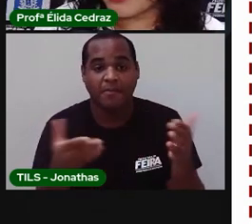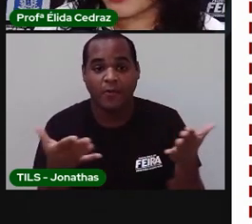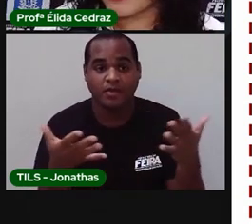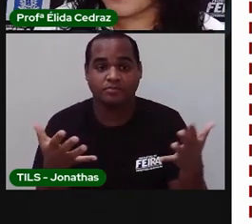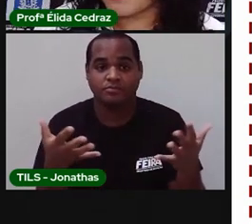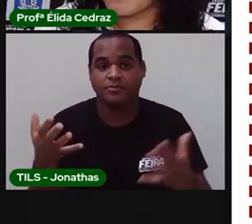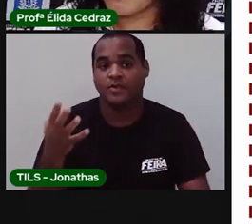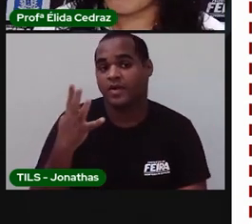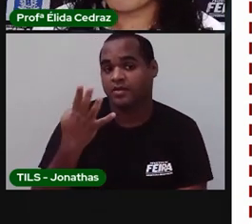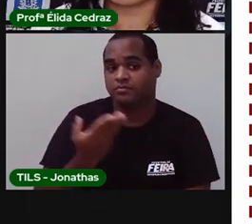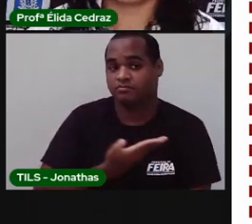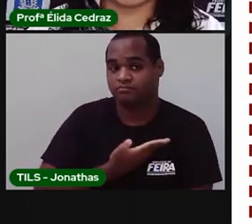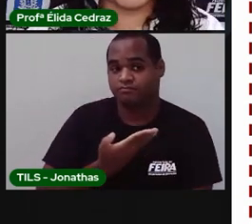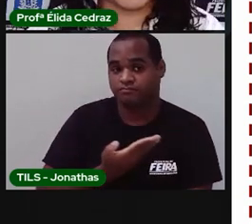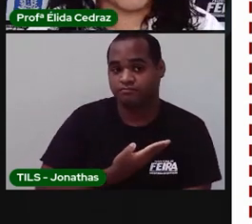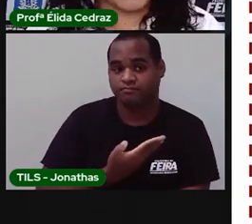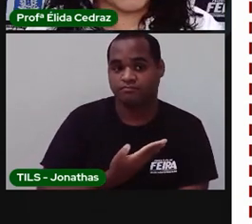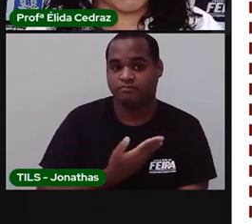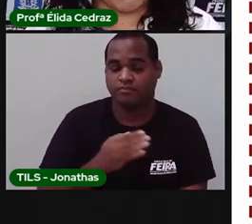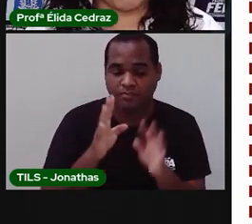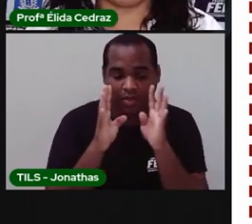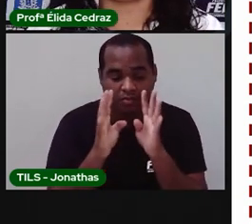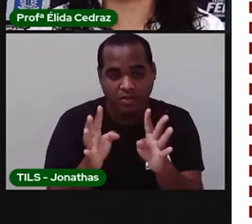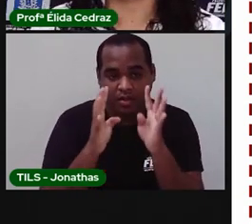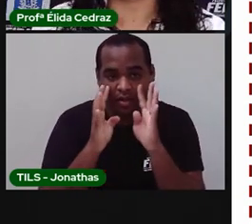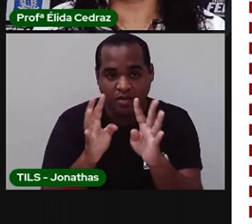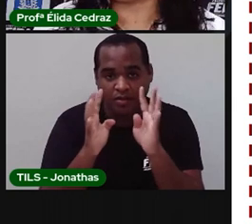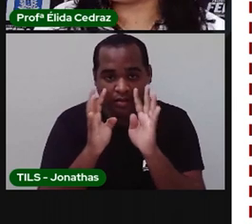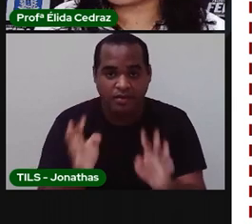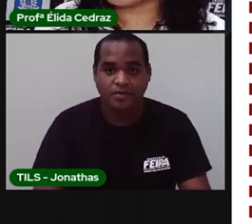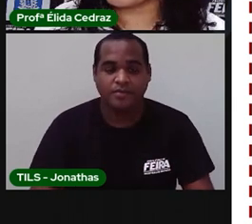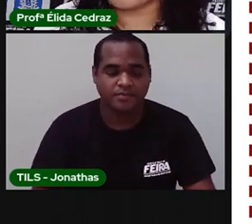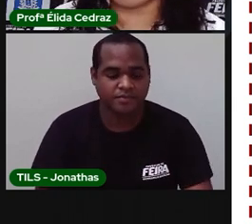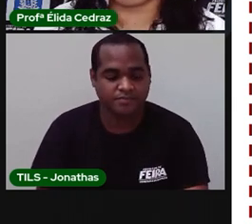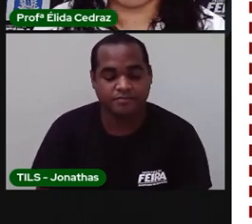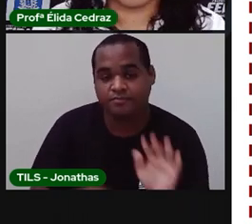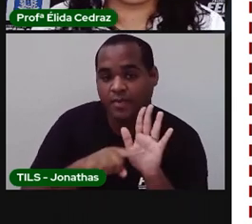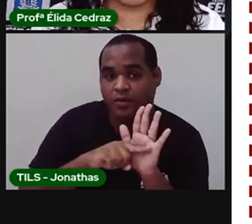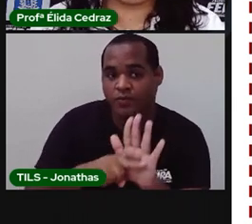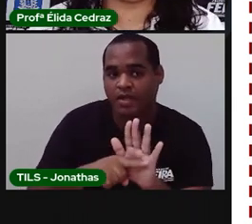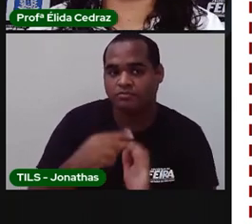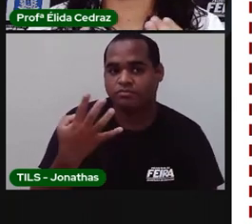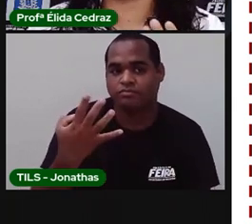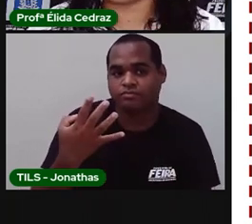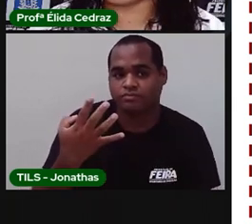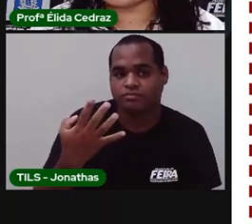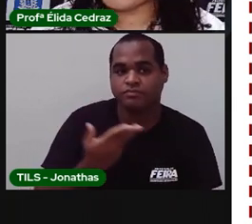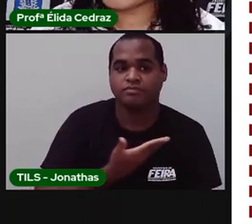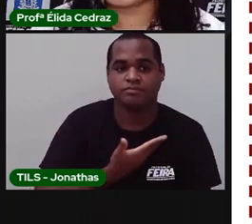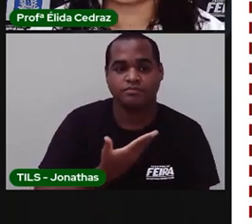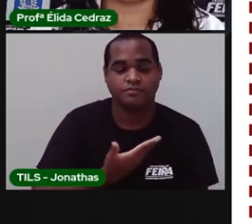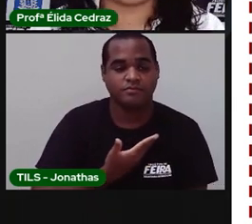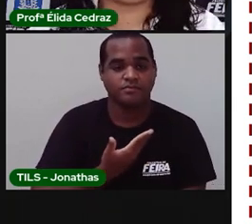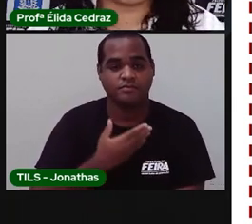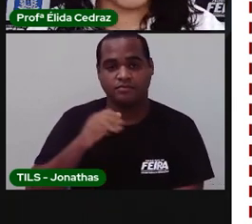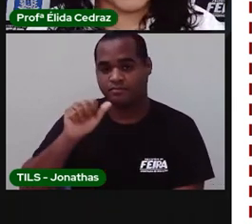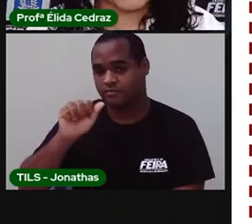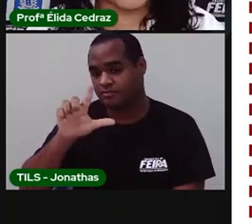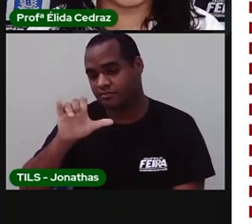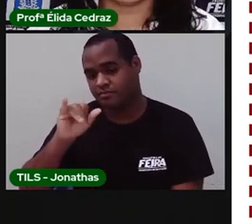amigos. Presta atenção. Vamos ajudar quatro amigos. Alice,